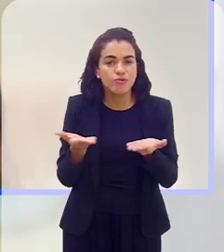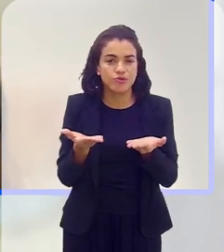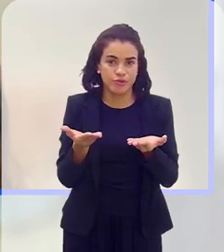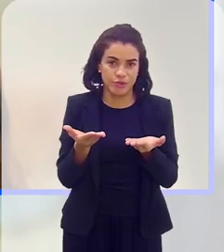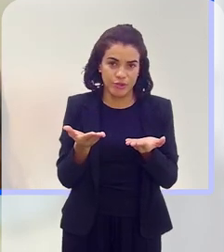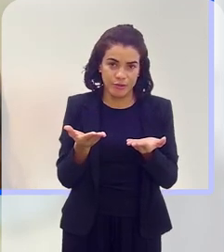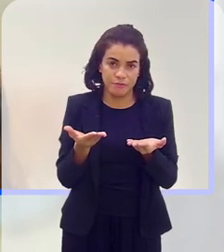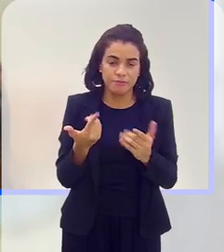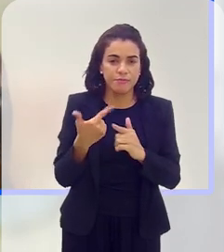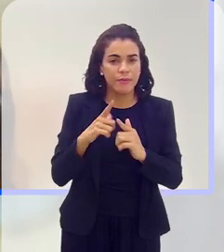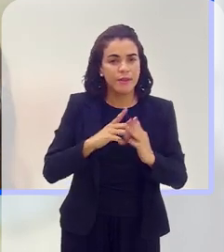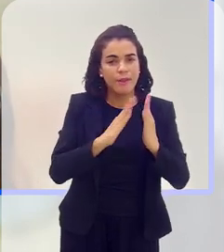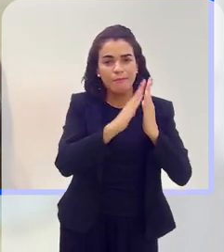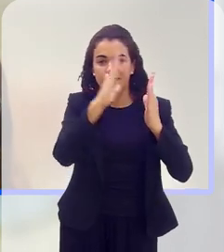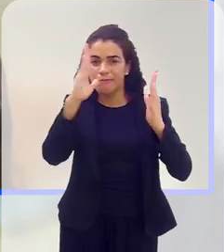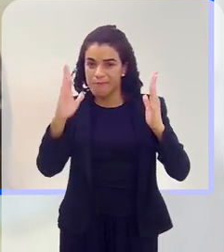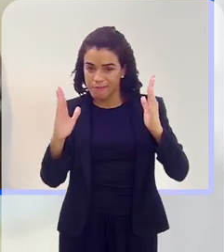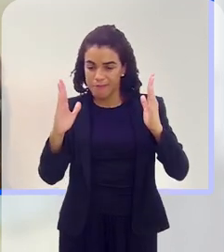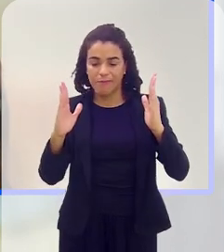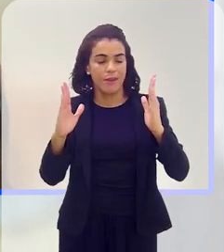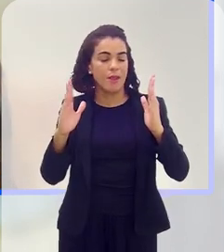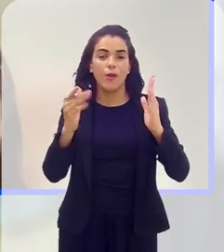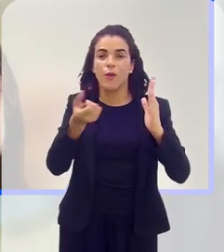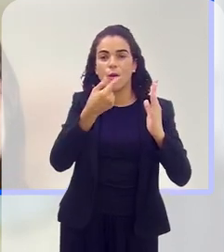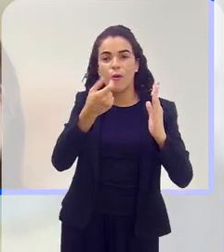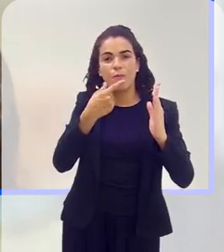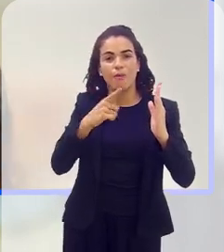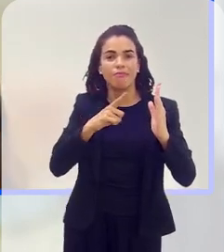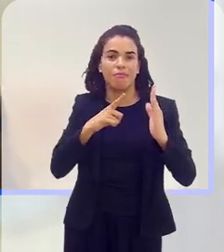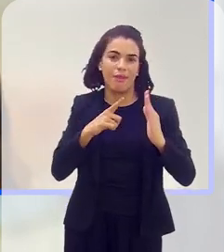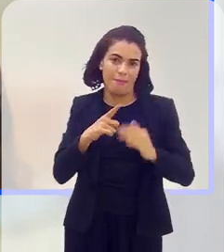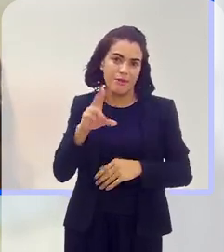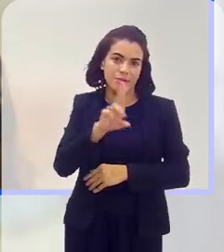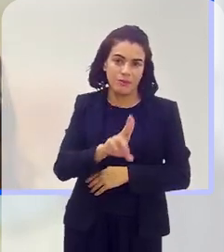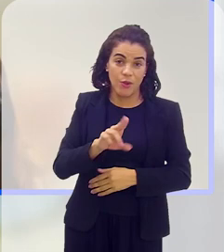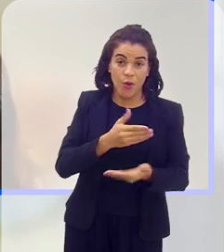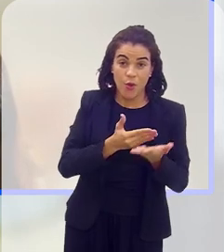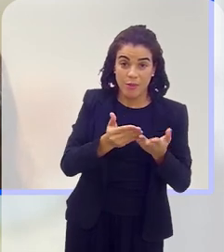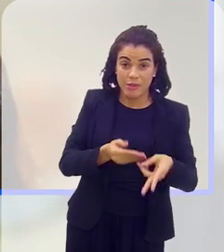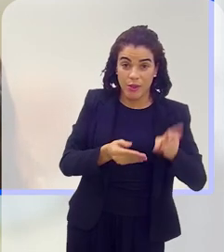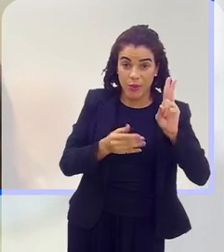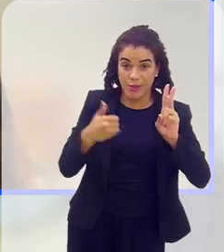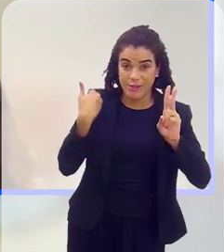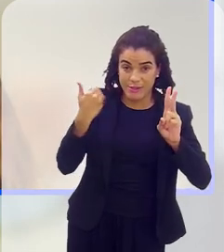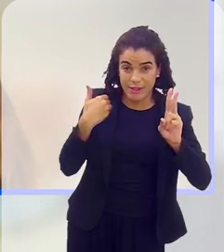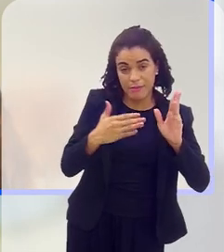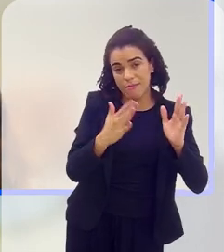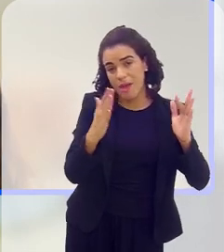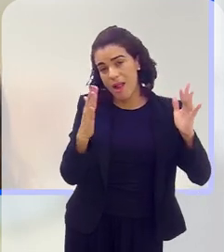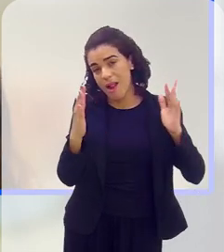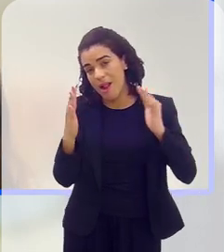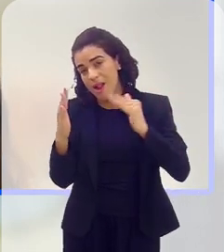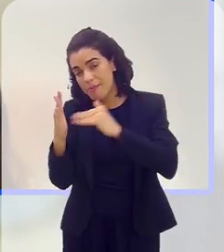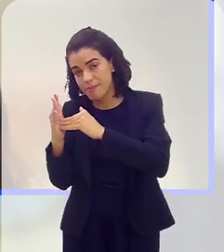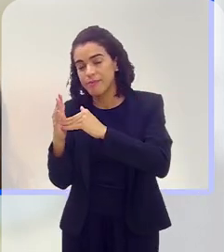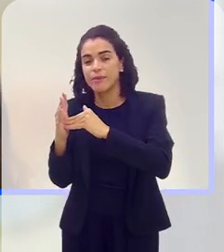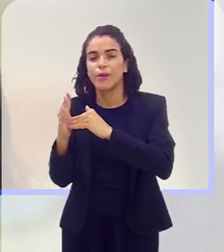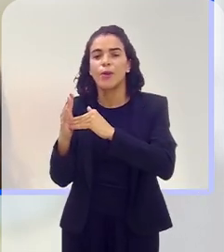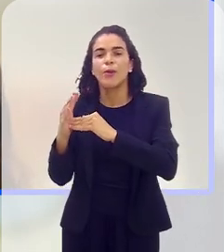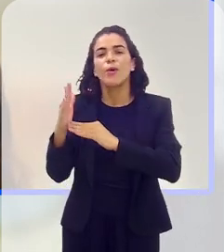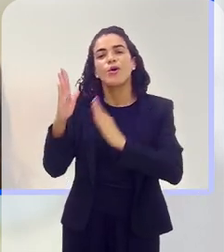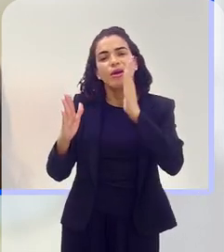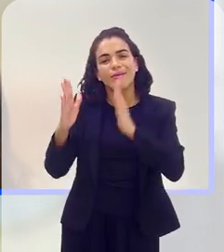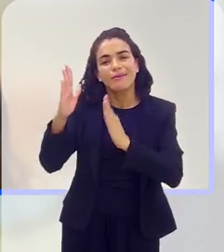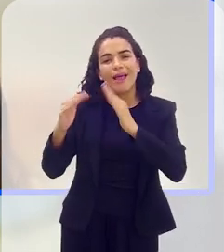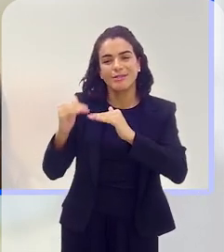temos um período que essa medicação pode ser utilizada, que é a partir dos dois anos até o final desse período